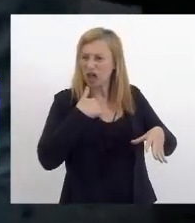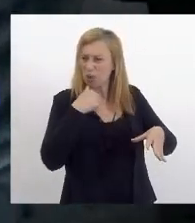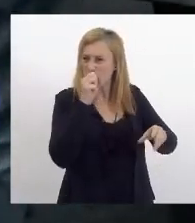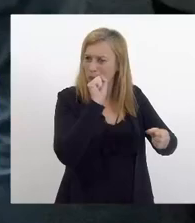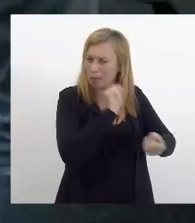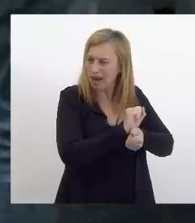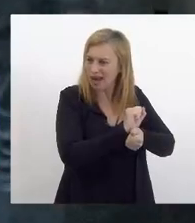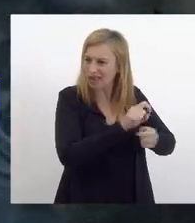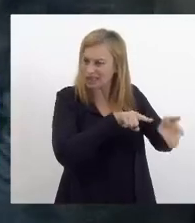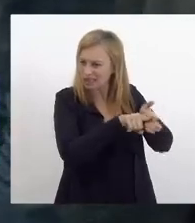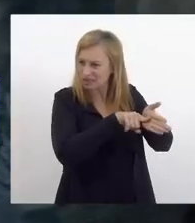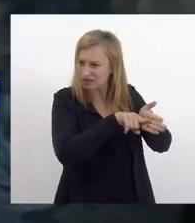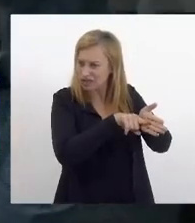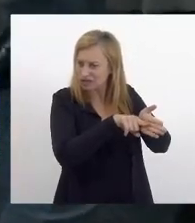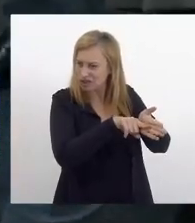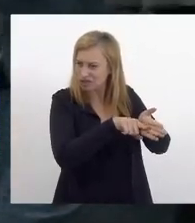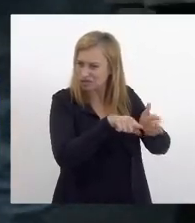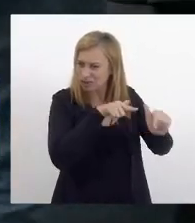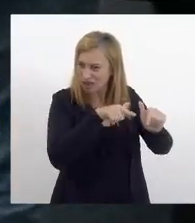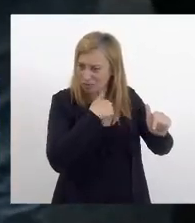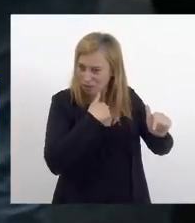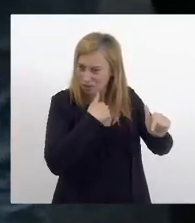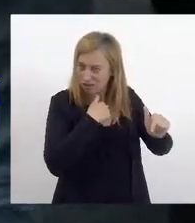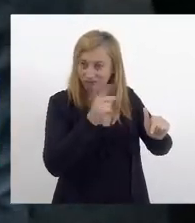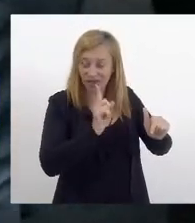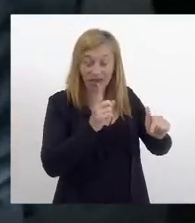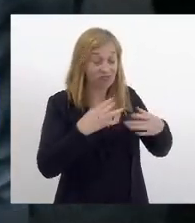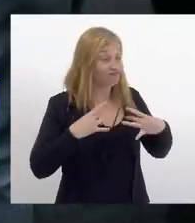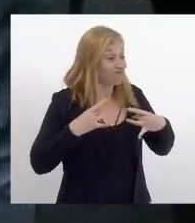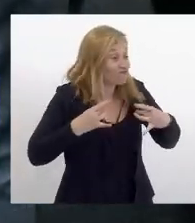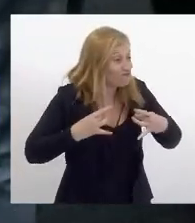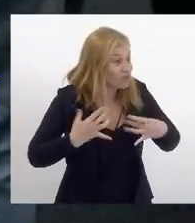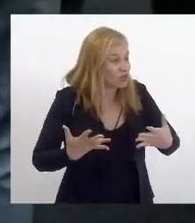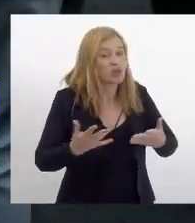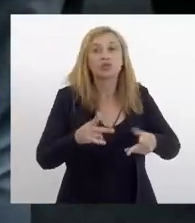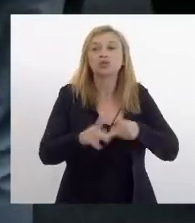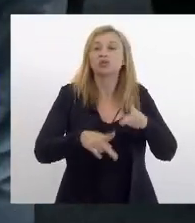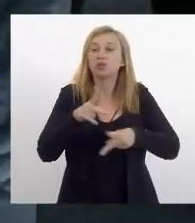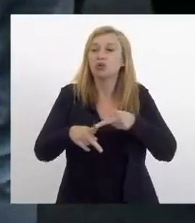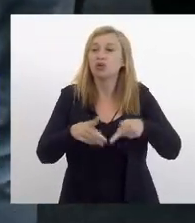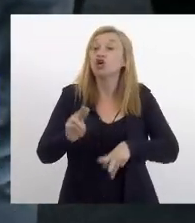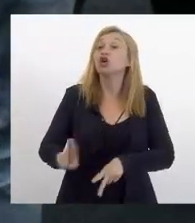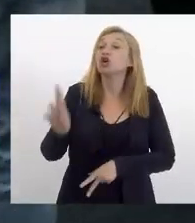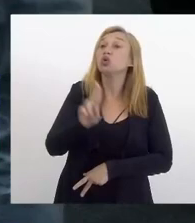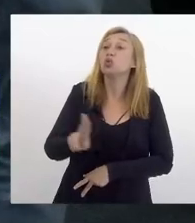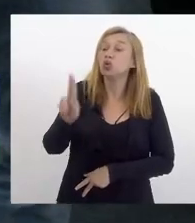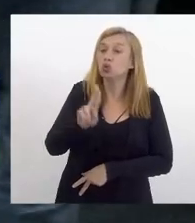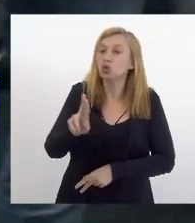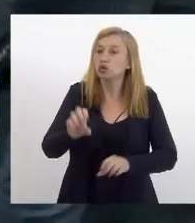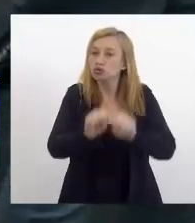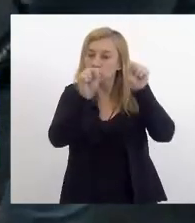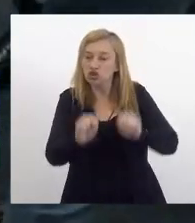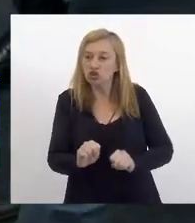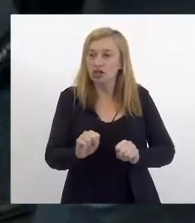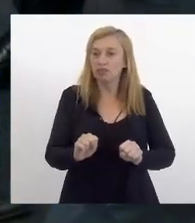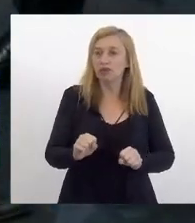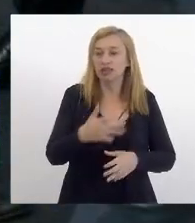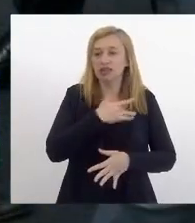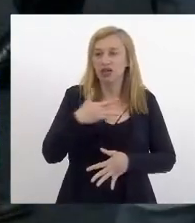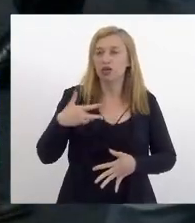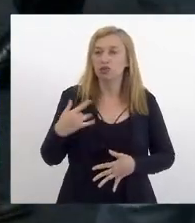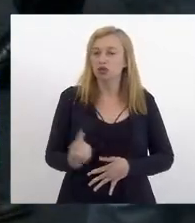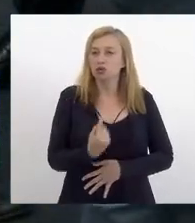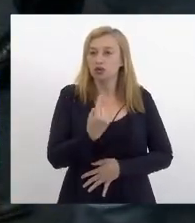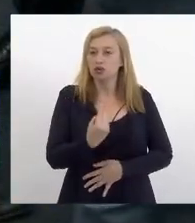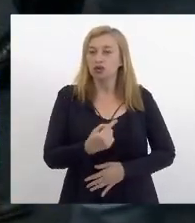com que eu pare as fiscalizações estou à disposição da população que usa o sistema público de saúde muito obrigado